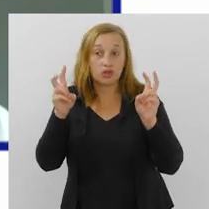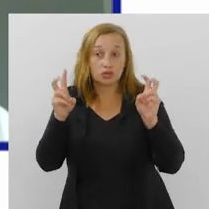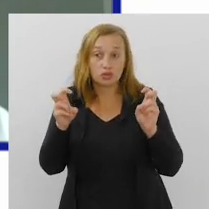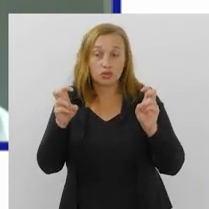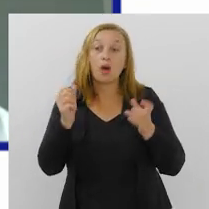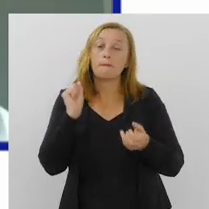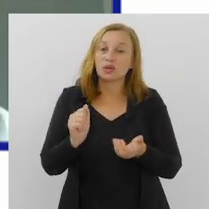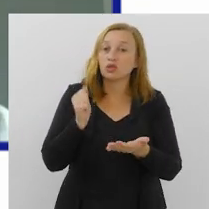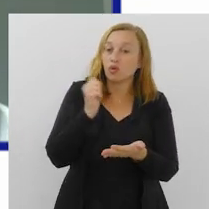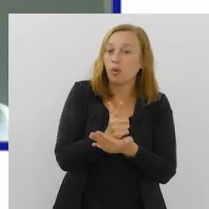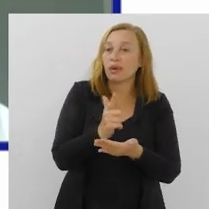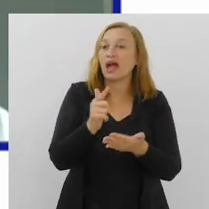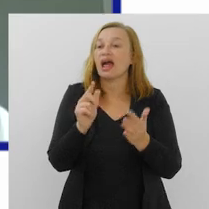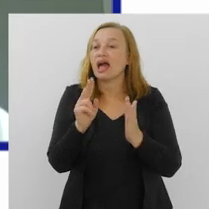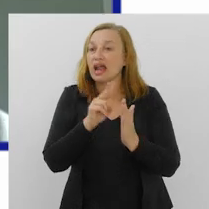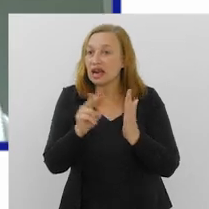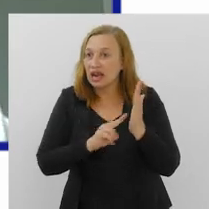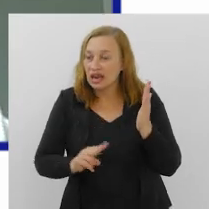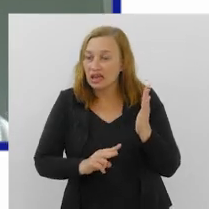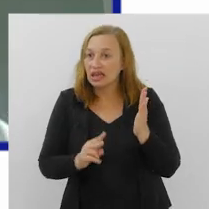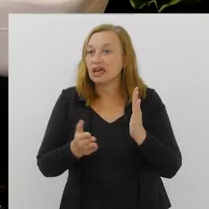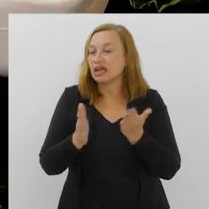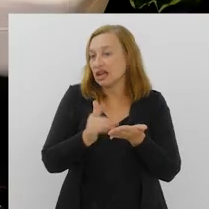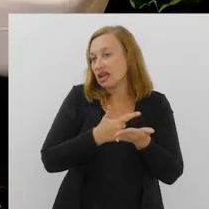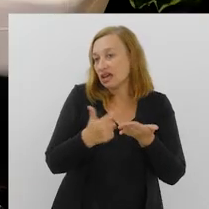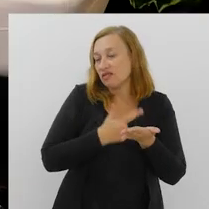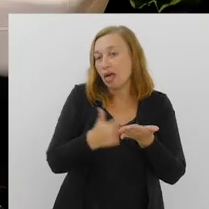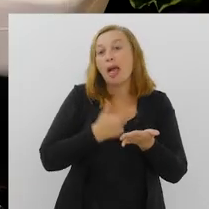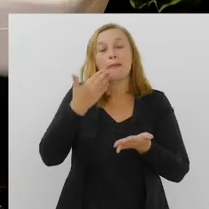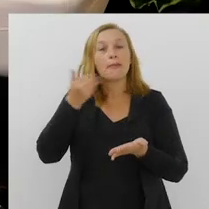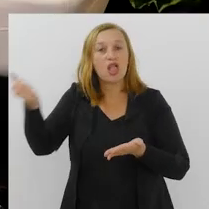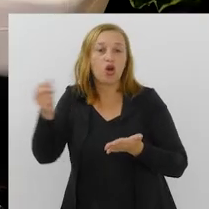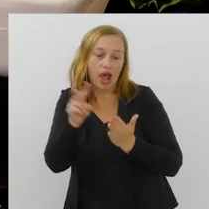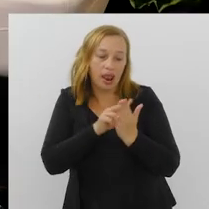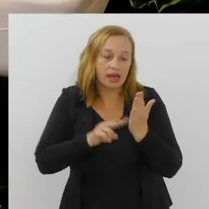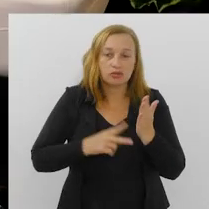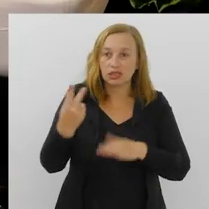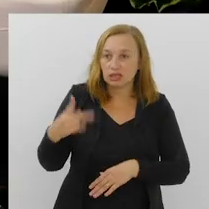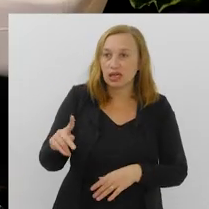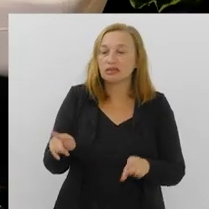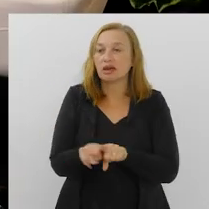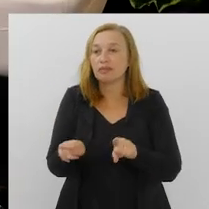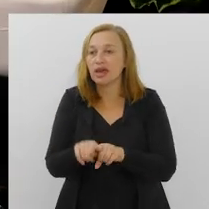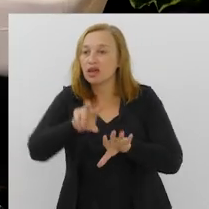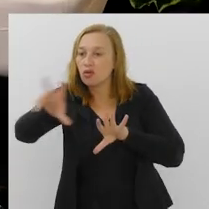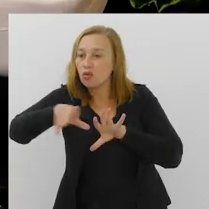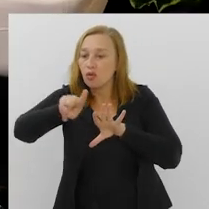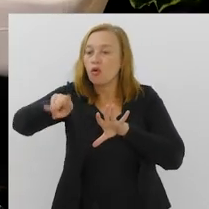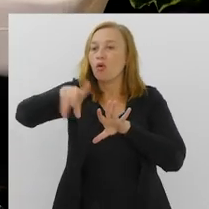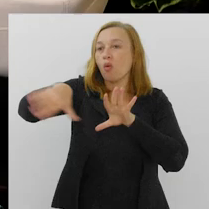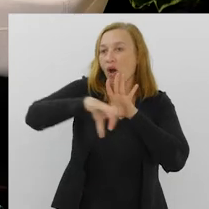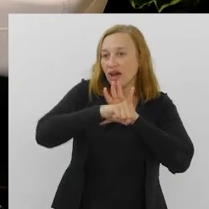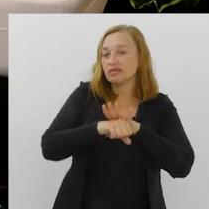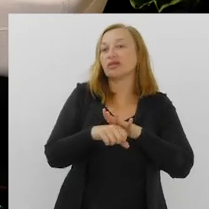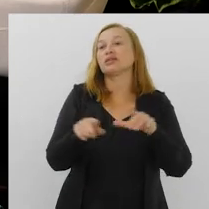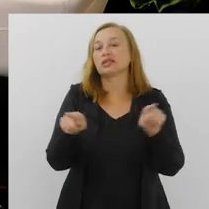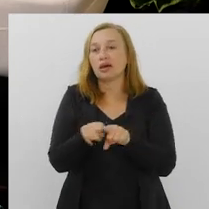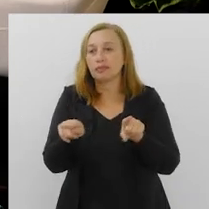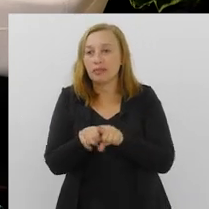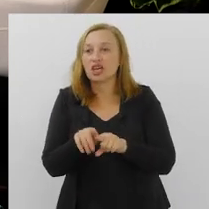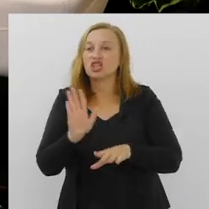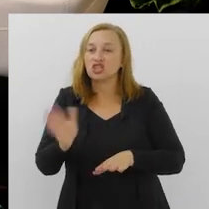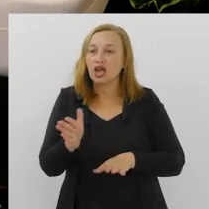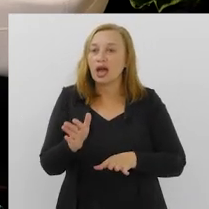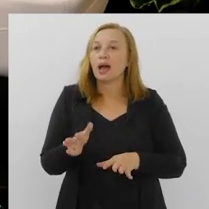questão de poder comprar livro e poder ler, melhorar a leitura deles. A questão do audiovisual também, já